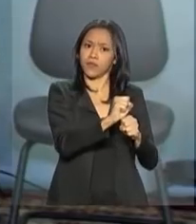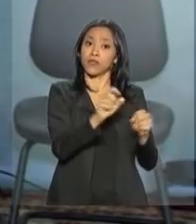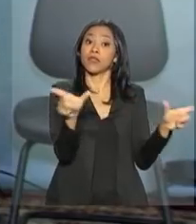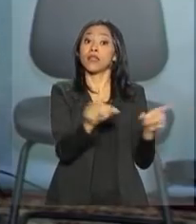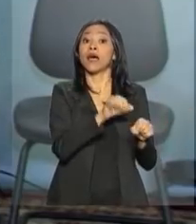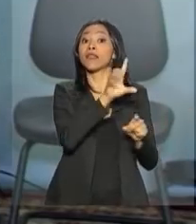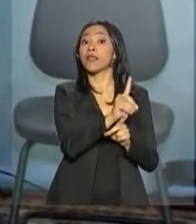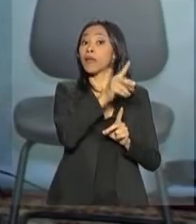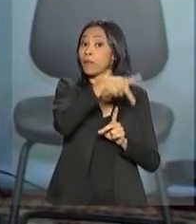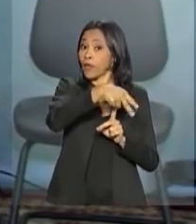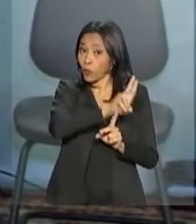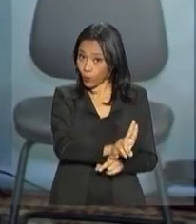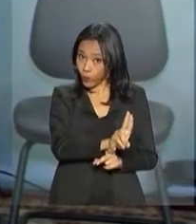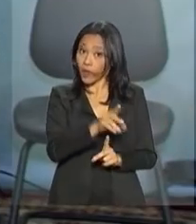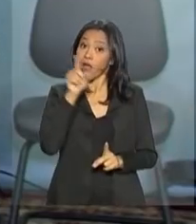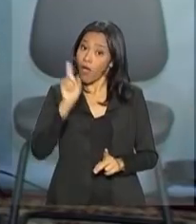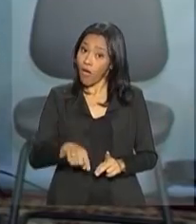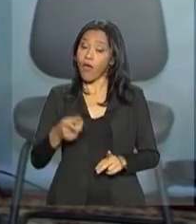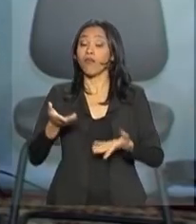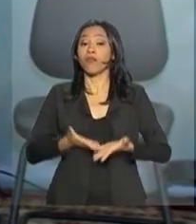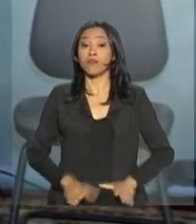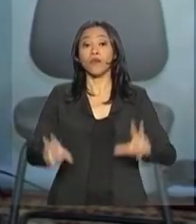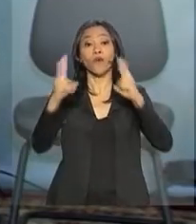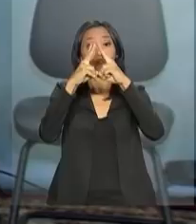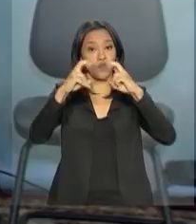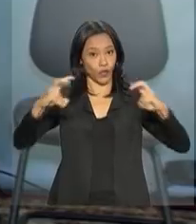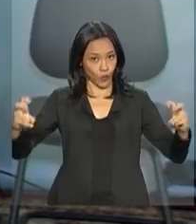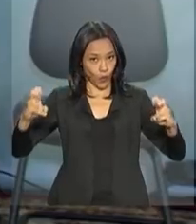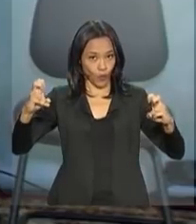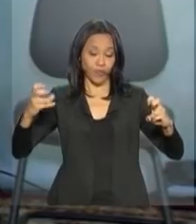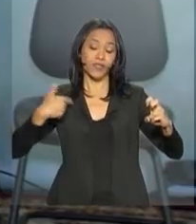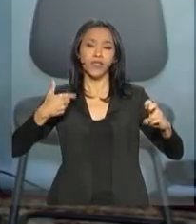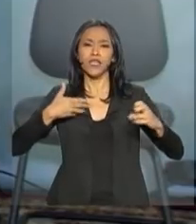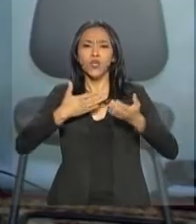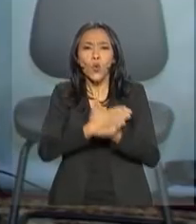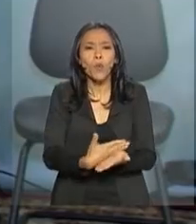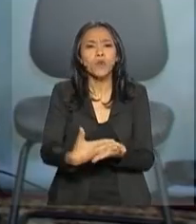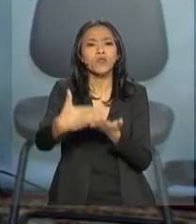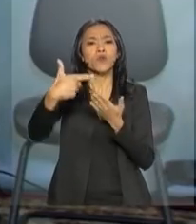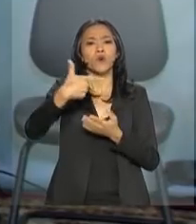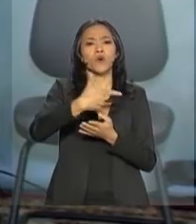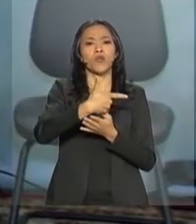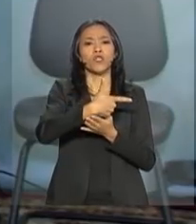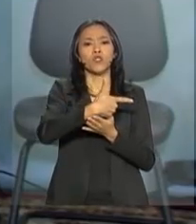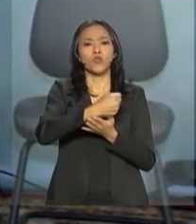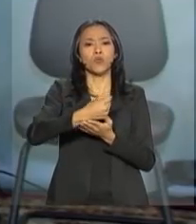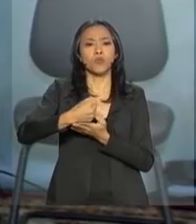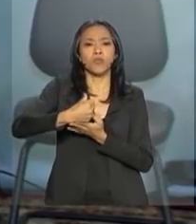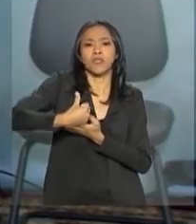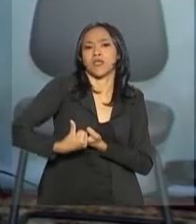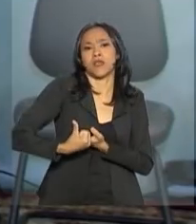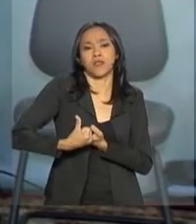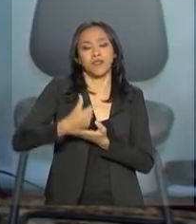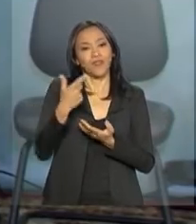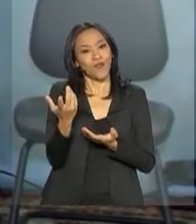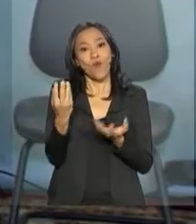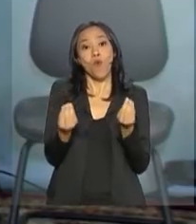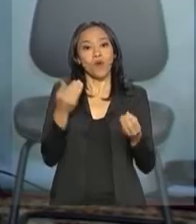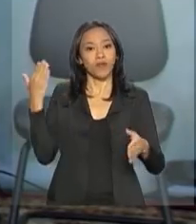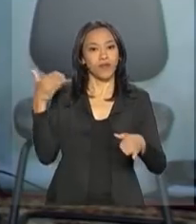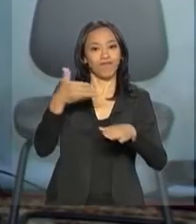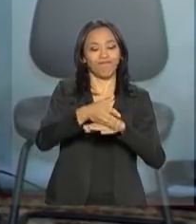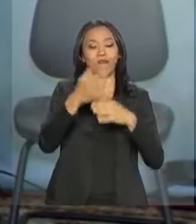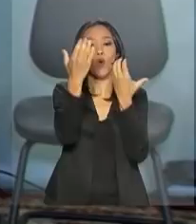União. Ele é catarinense de Florianópolis e entrou para a carreira em 2006 por meio de concurso público.